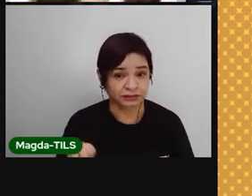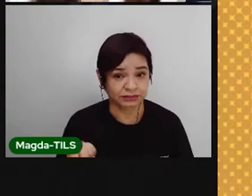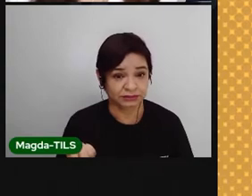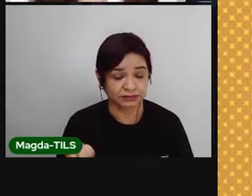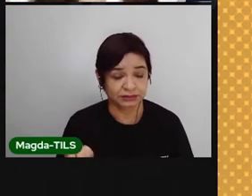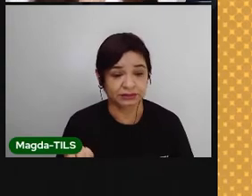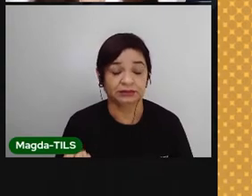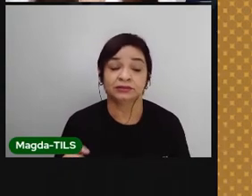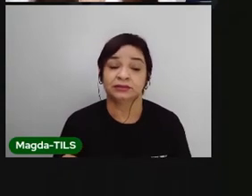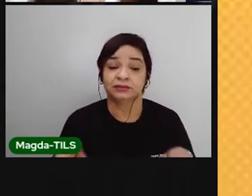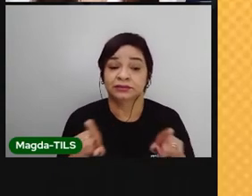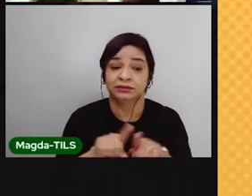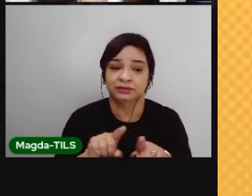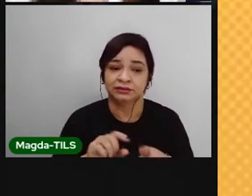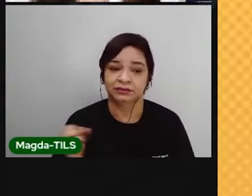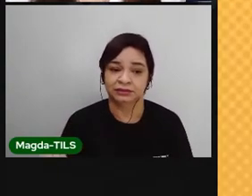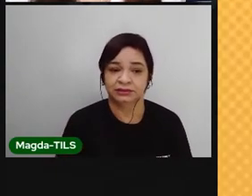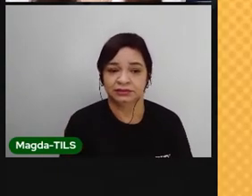de translação.